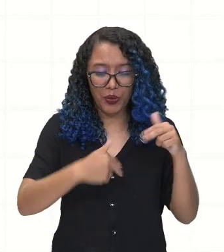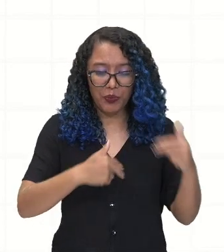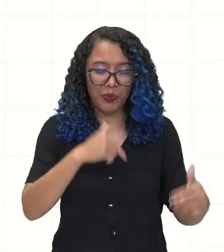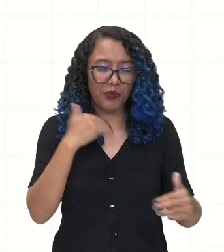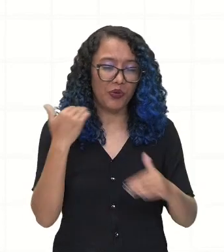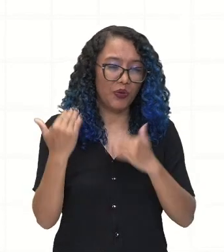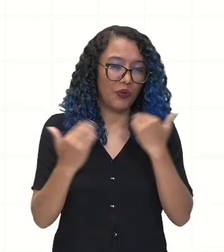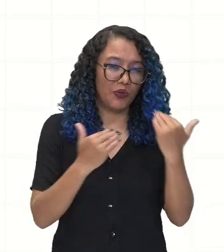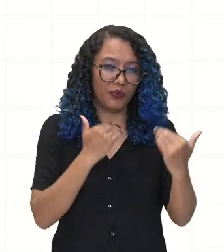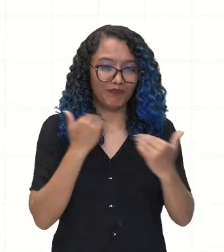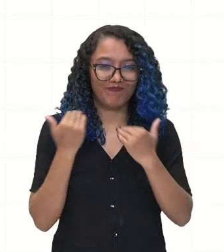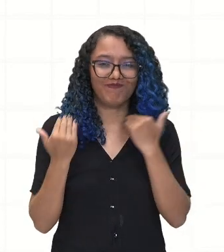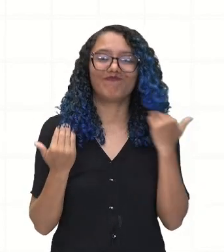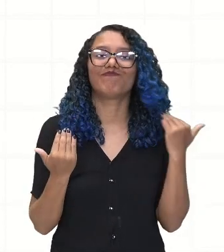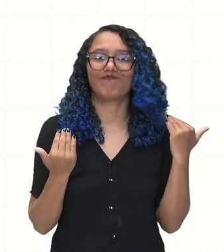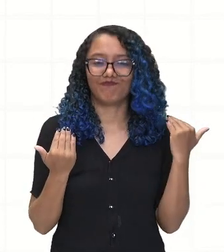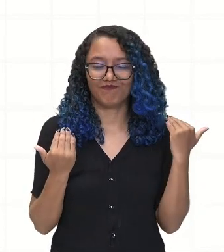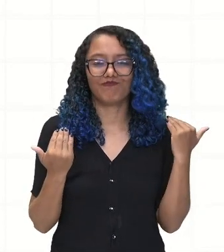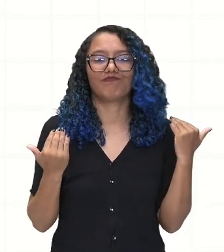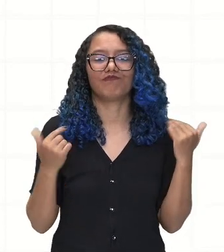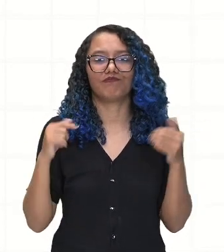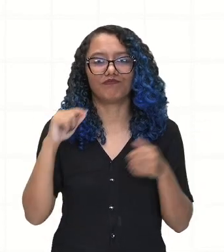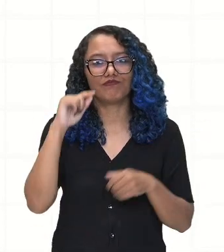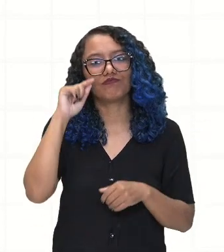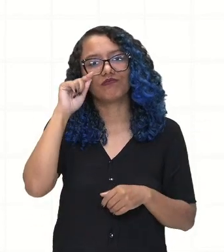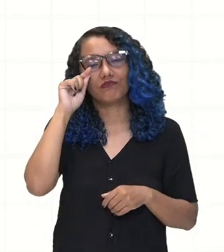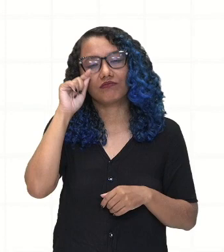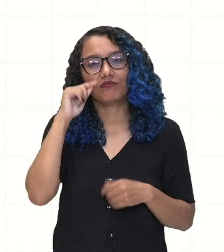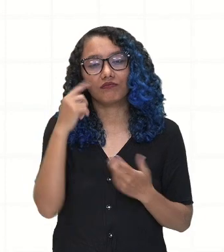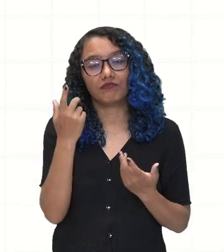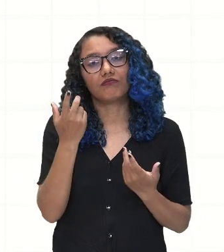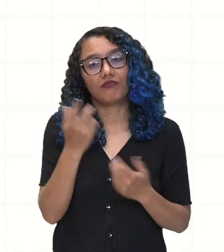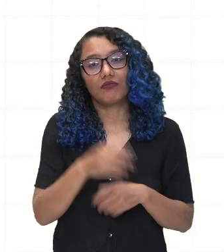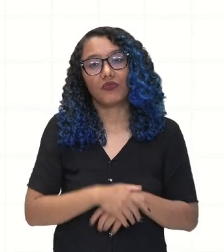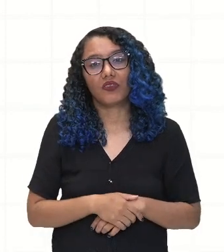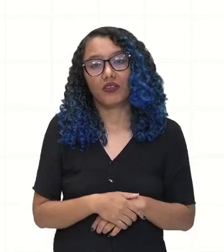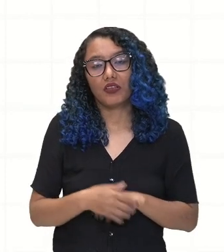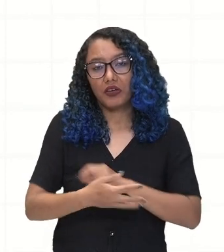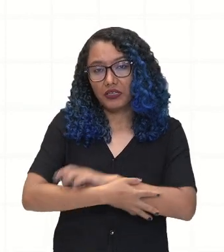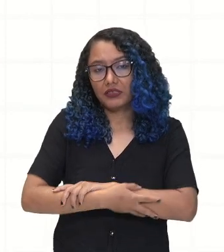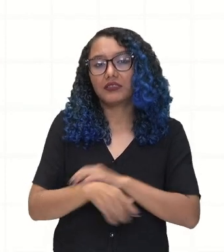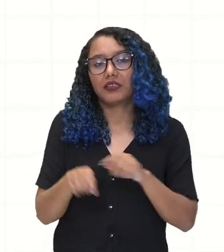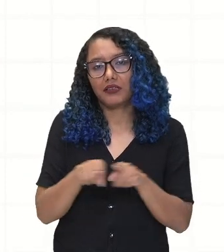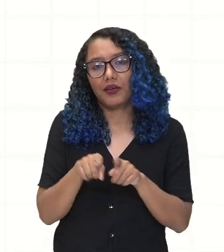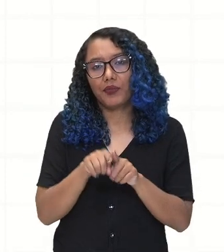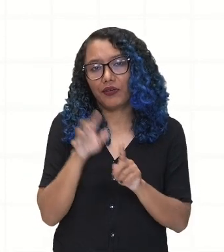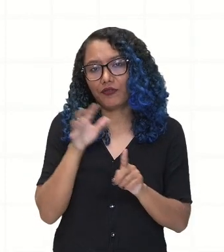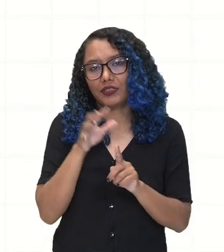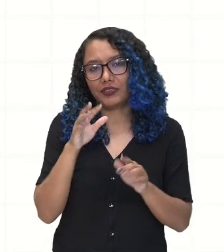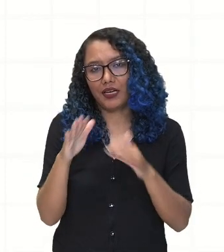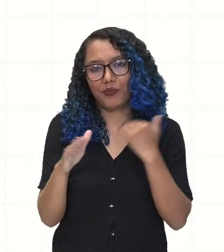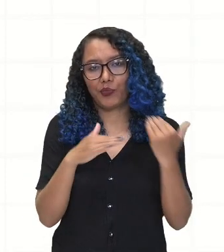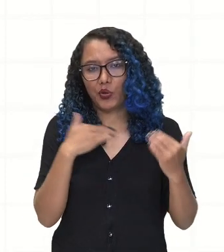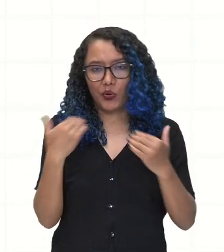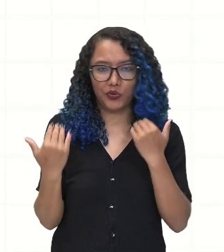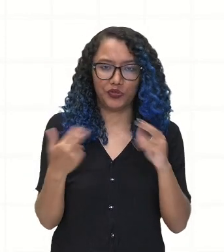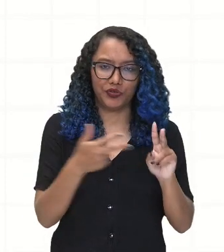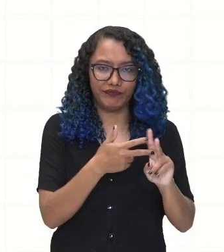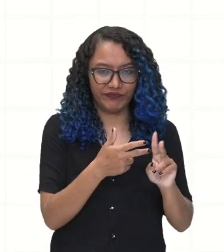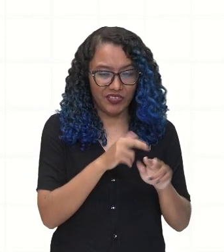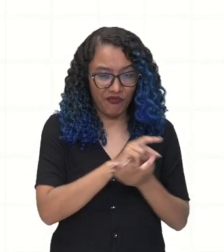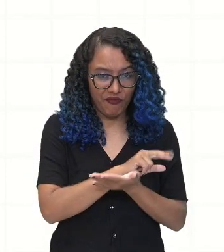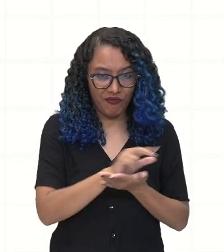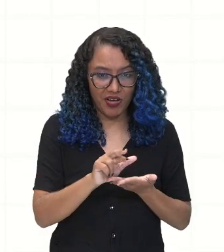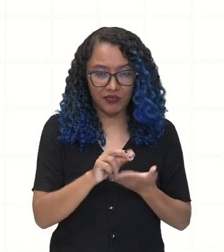essas alianças vai resultar aí também no extermínio dos indígenas. Em relação aos